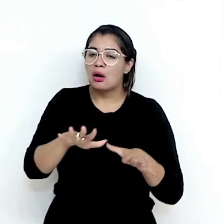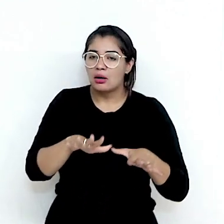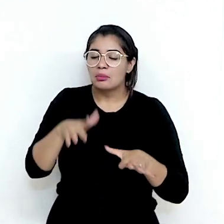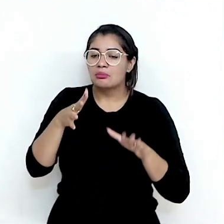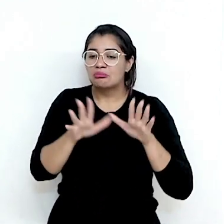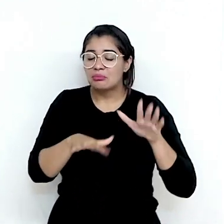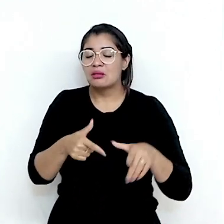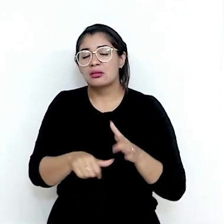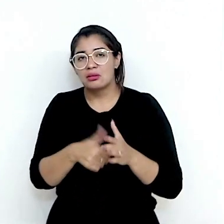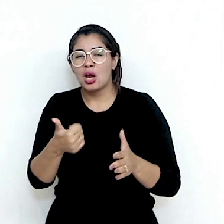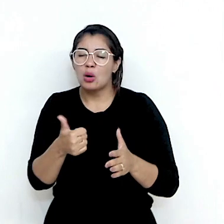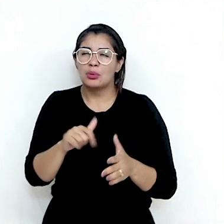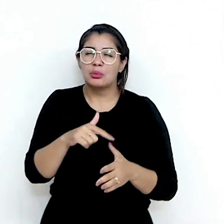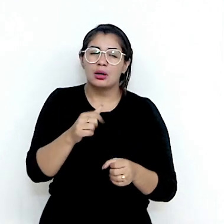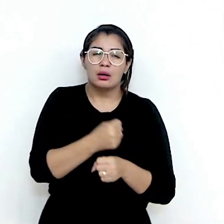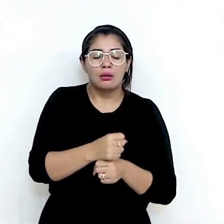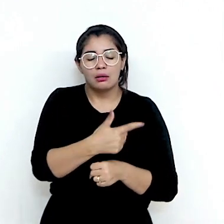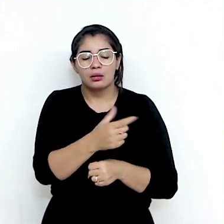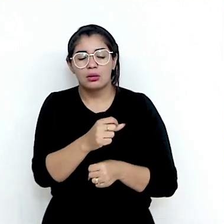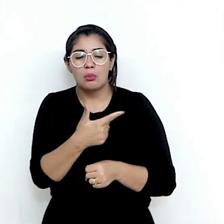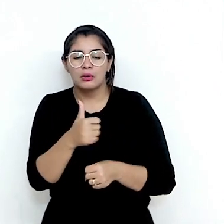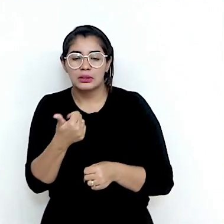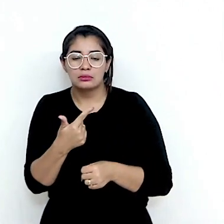Até o primeiro semestre de 2021,